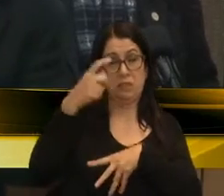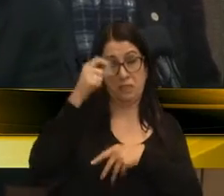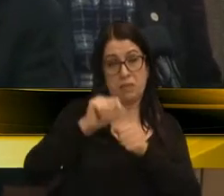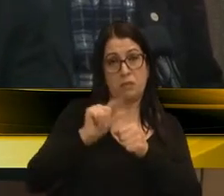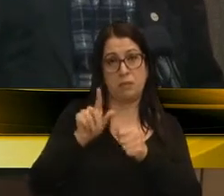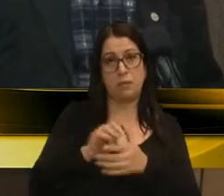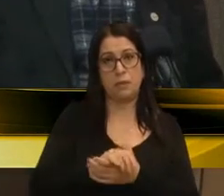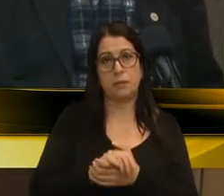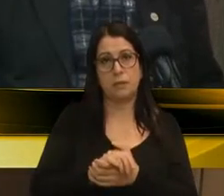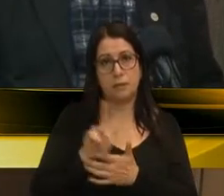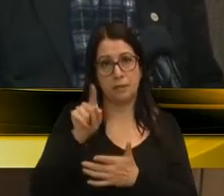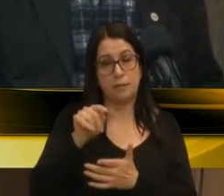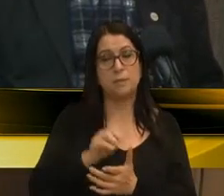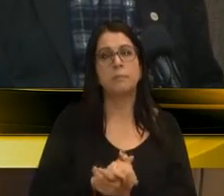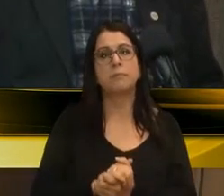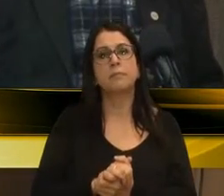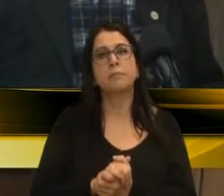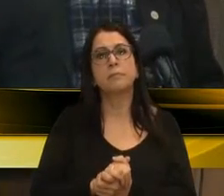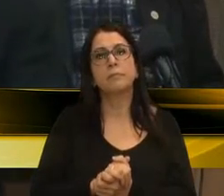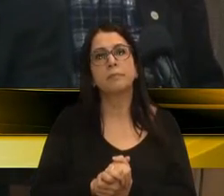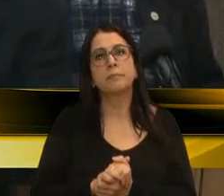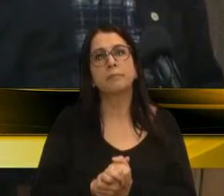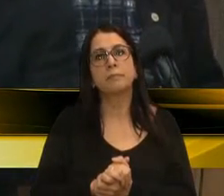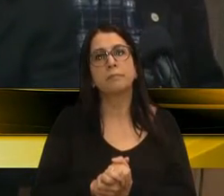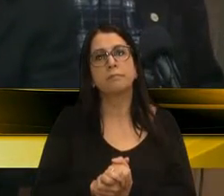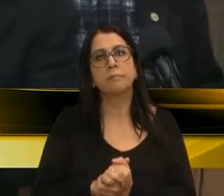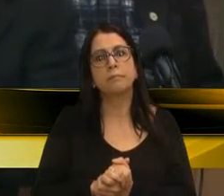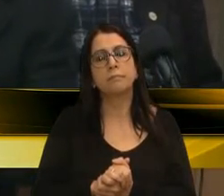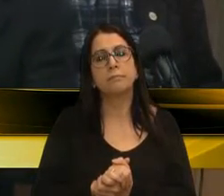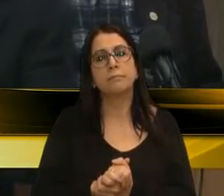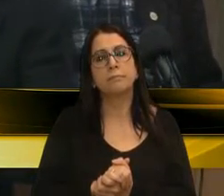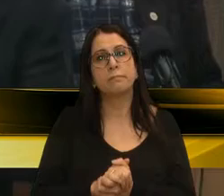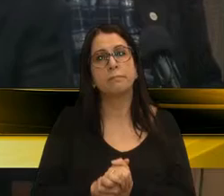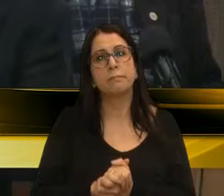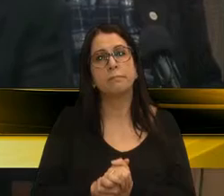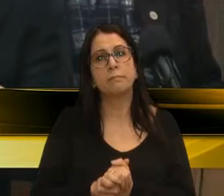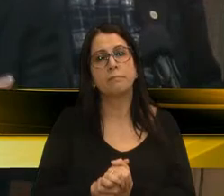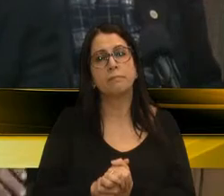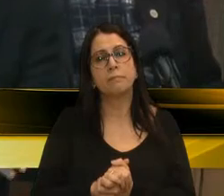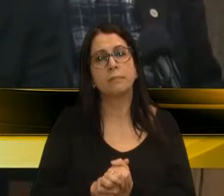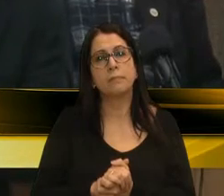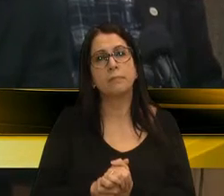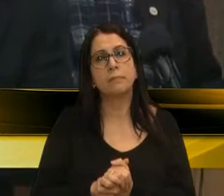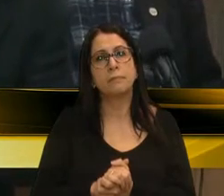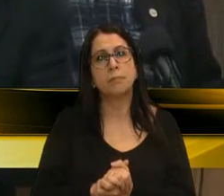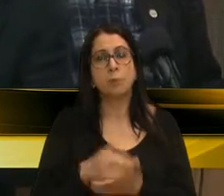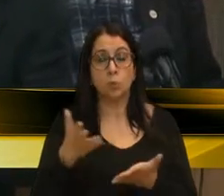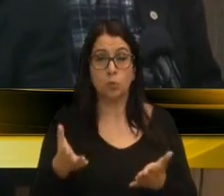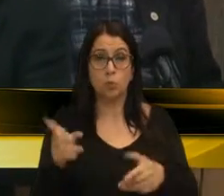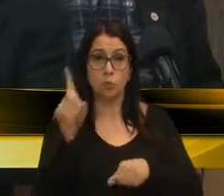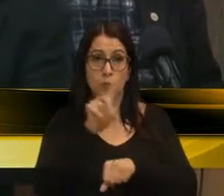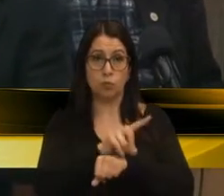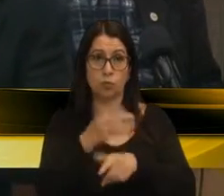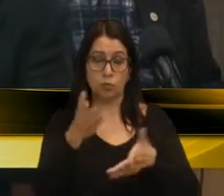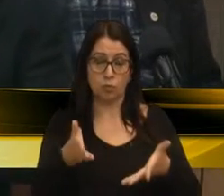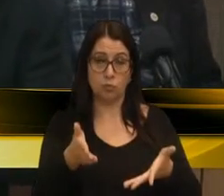exatamente. Então, assim, mas, assim, essa aqui hoje, dia de hoje,